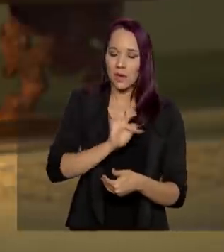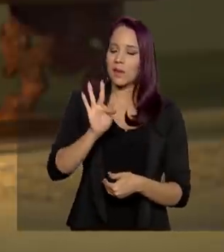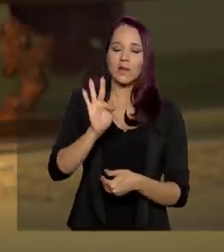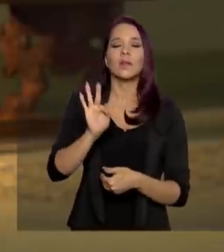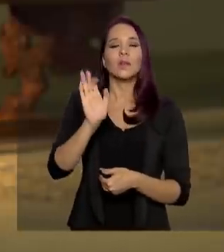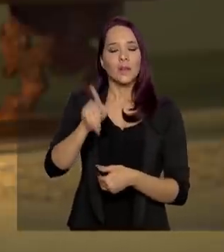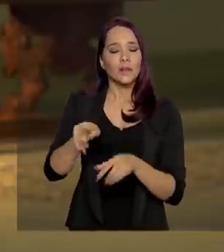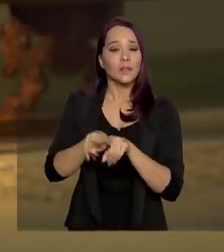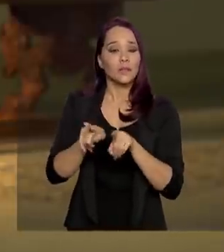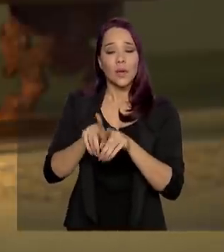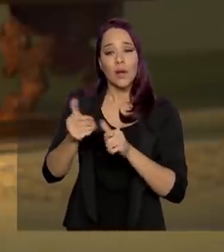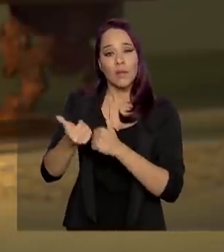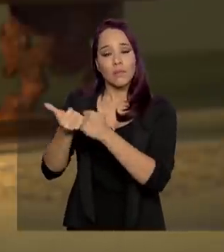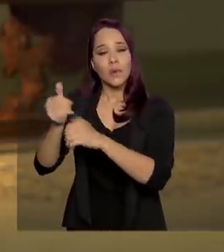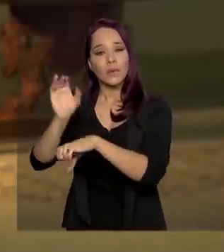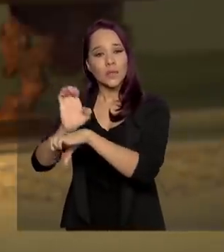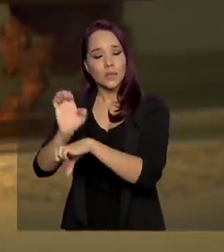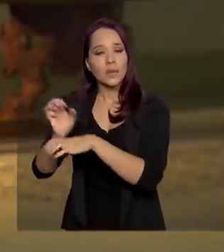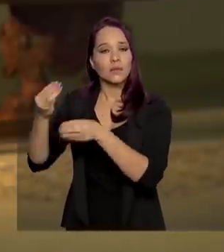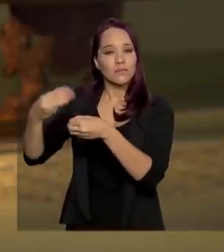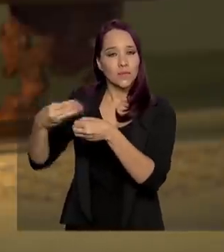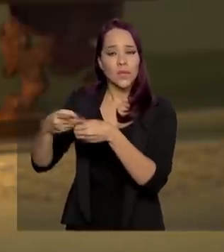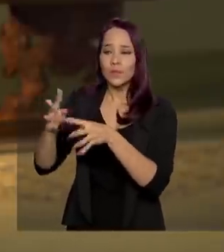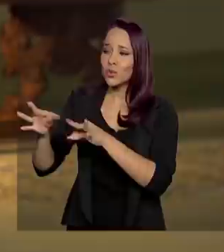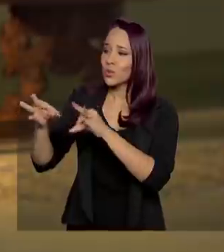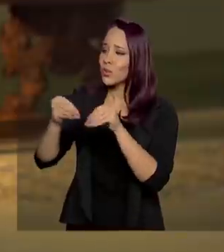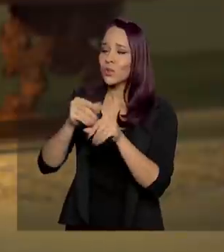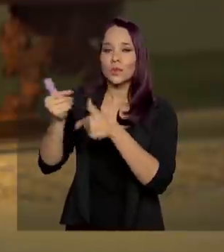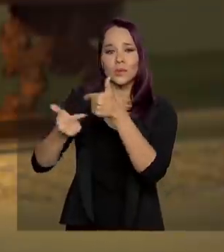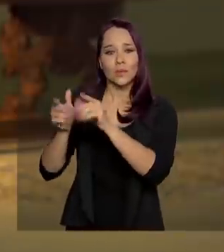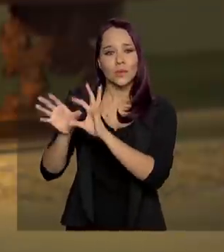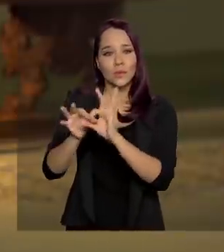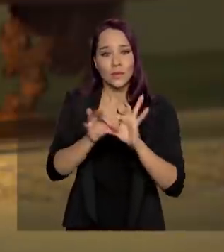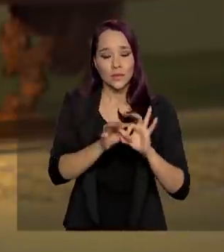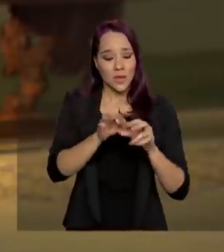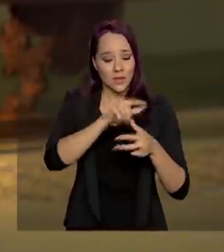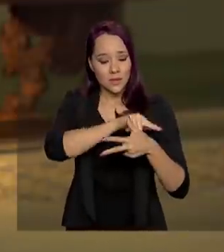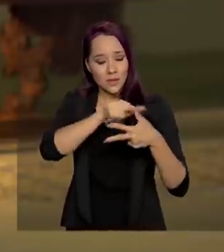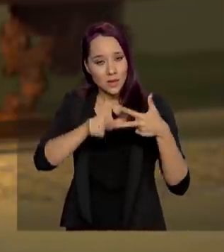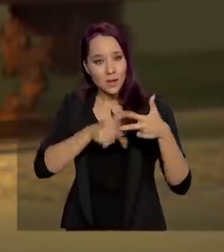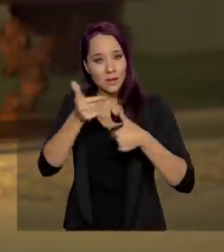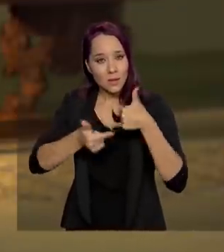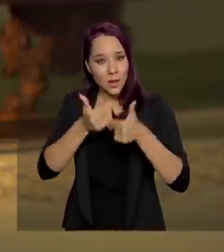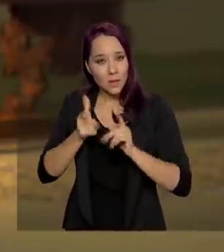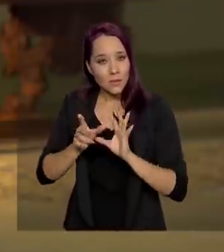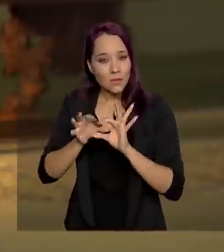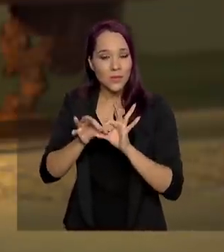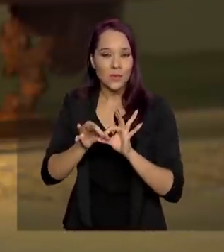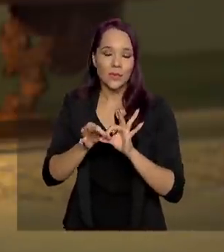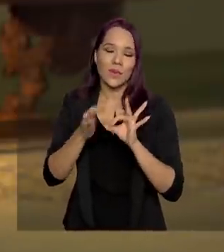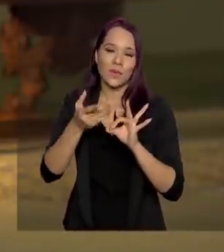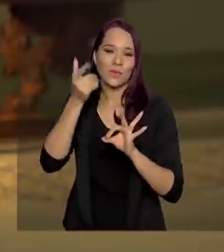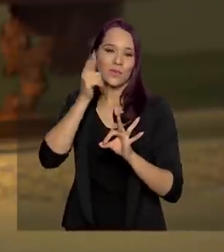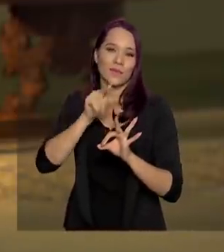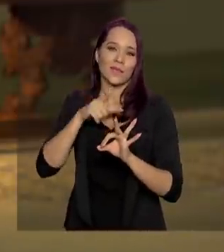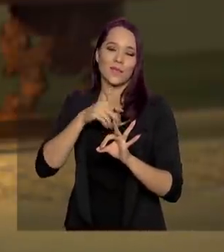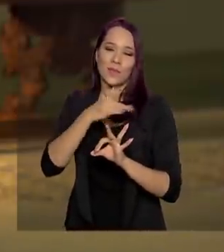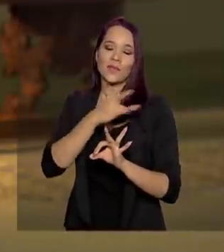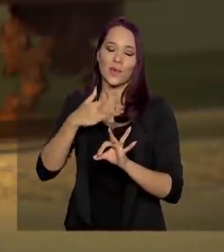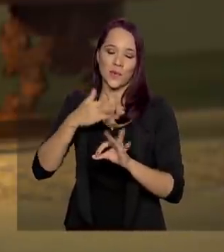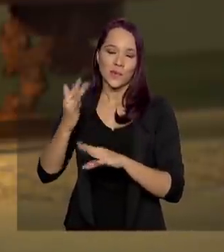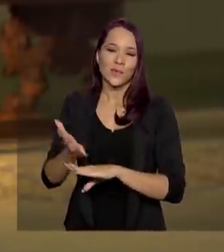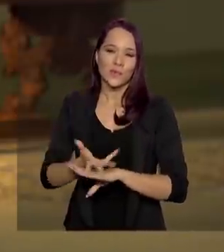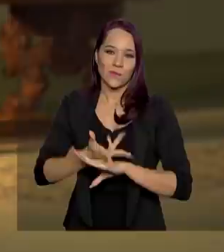também, mas também é um apoio do estado, do município. Então, a gente vendo esses três entes trabalhando unidos, a gente vê que a gente pode ter aí uma saúde de